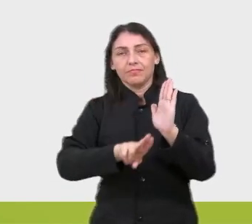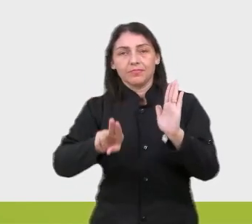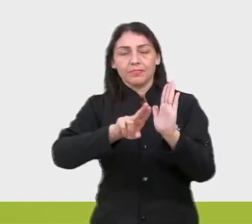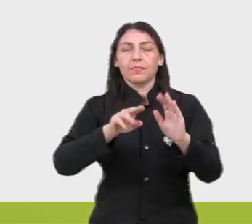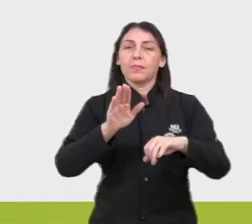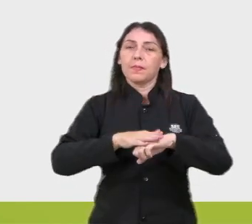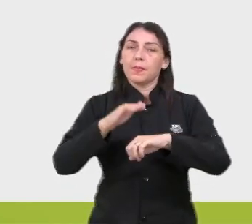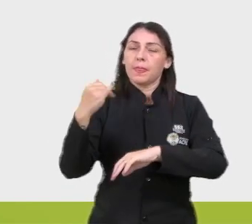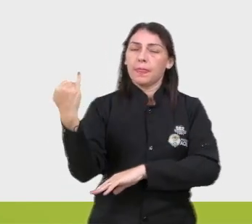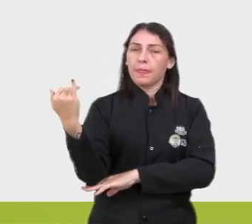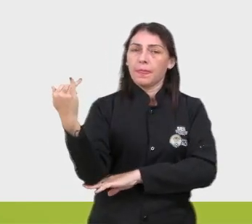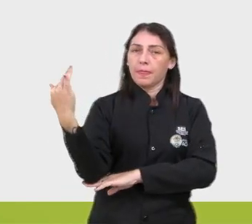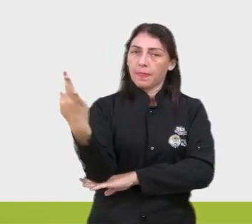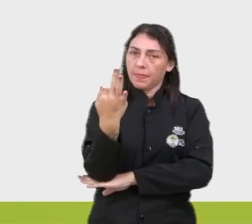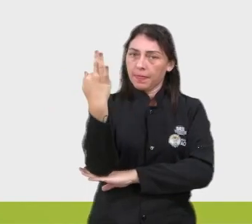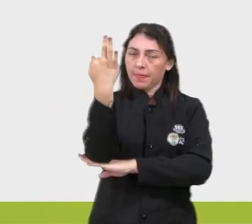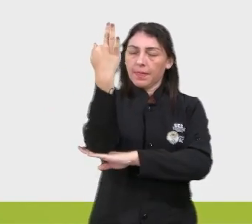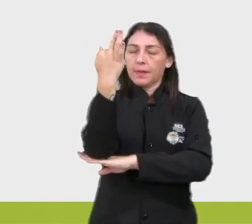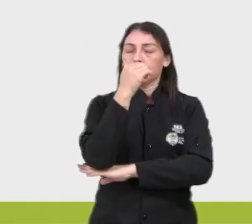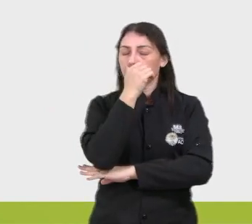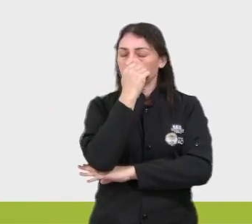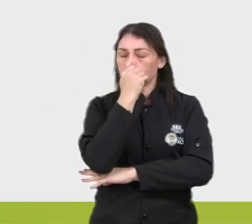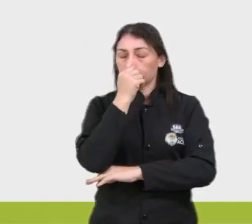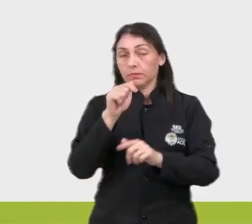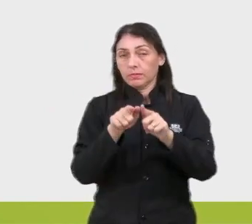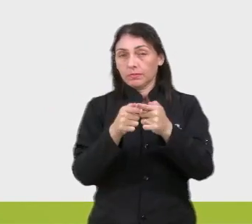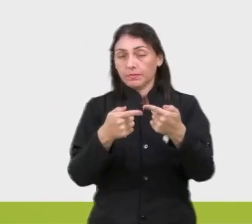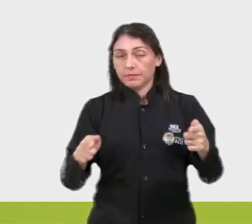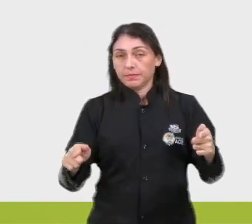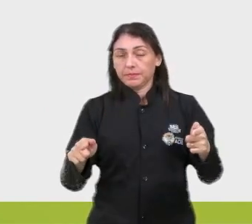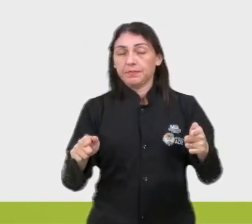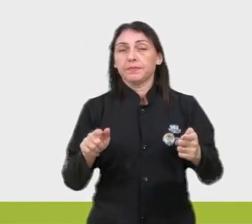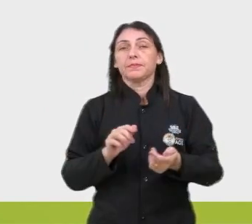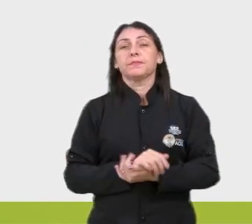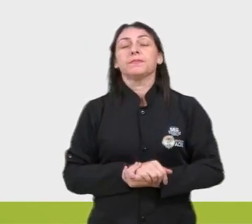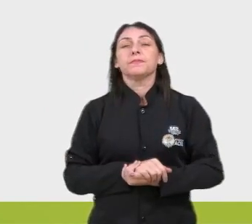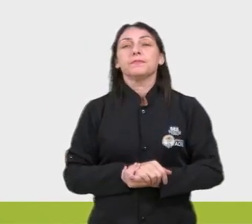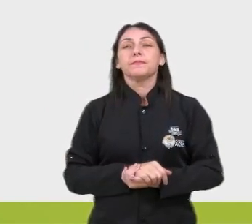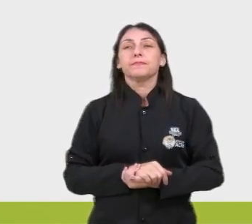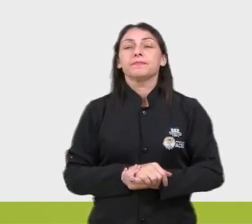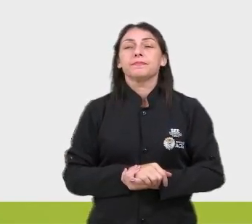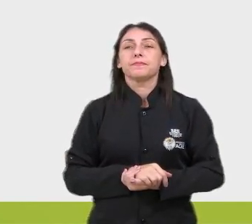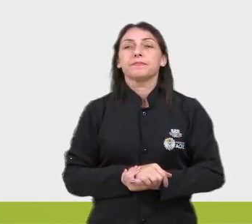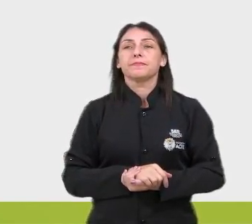algo mais formal, né? De acordo com a gramática normativa.